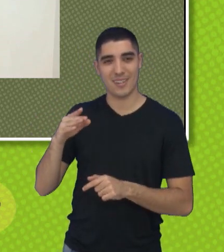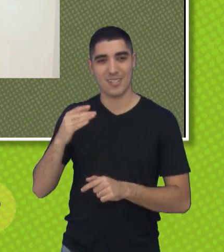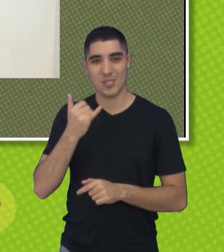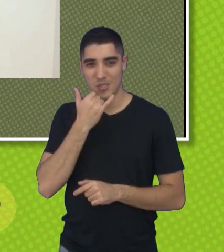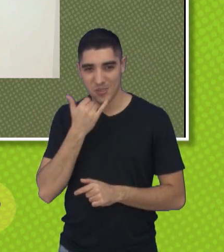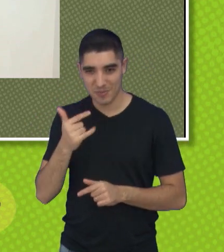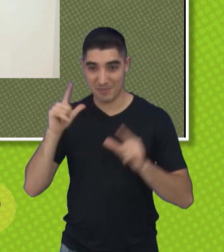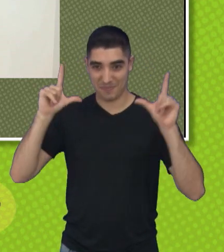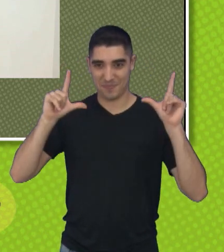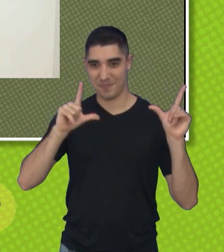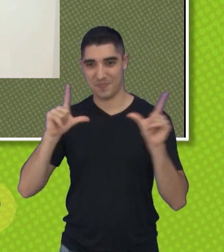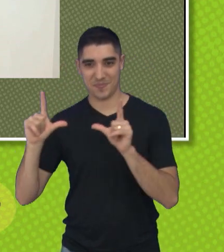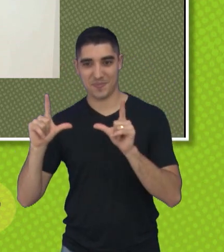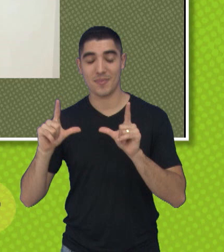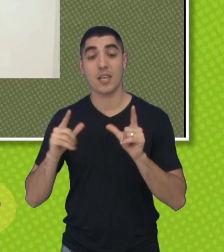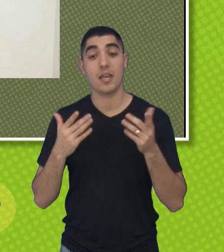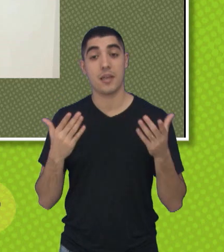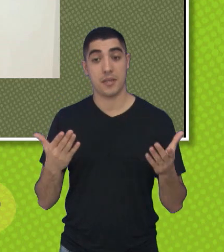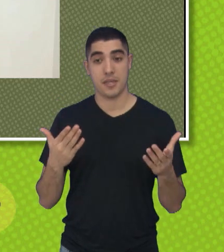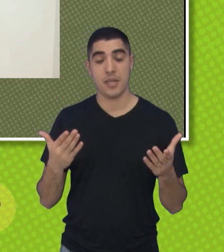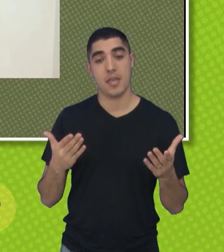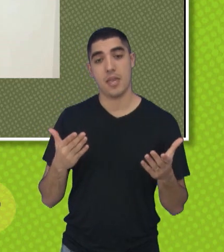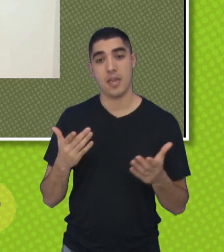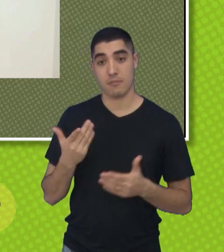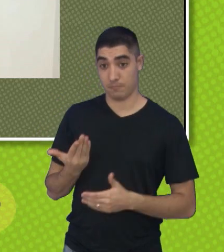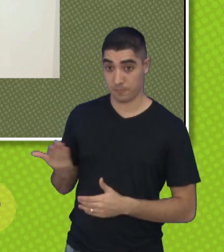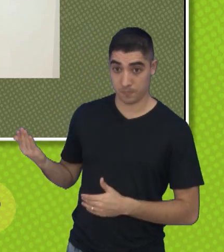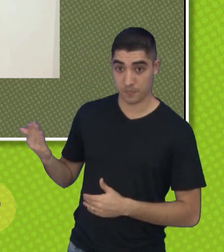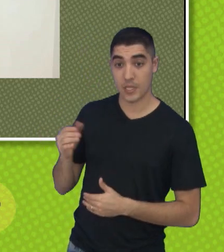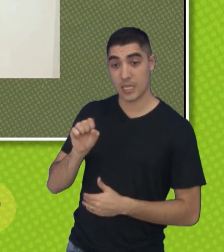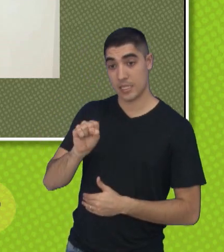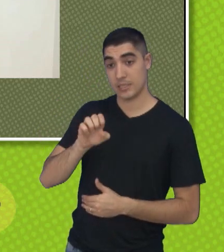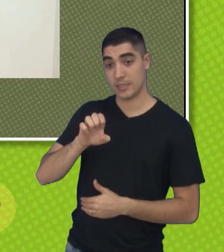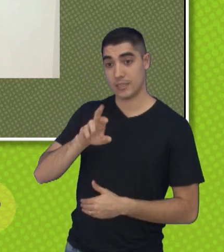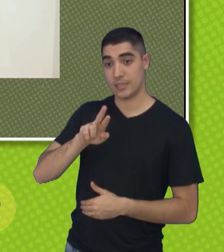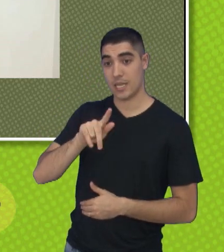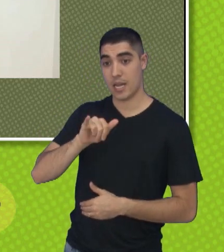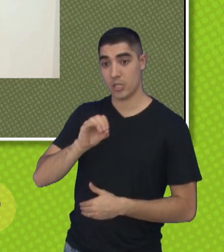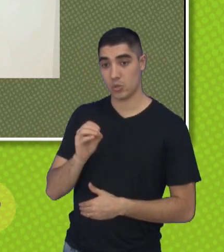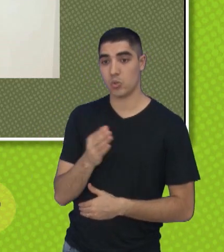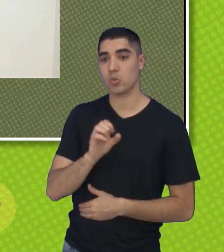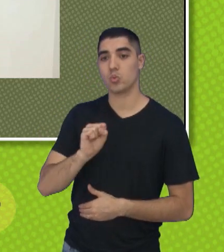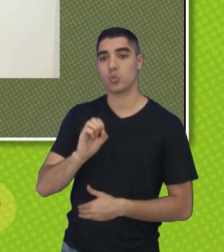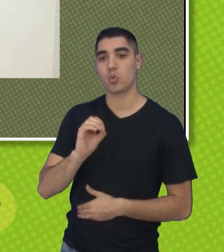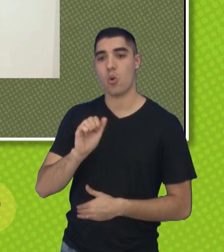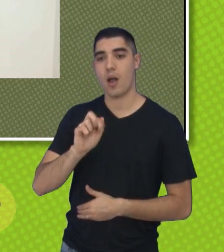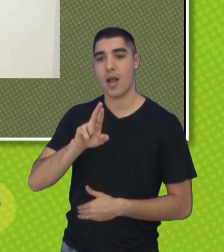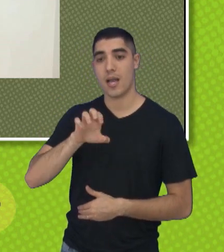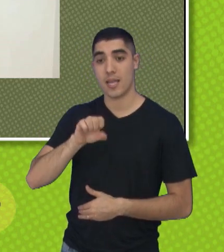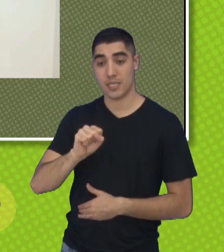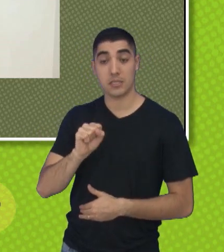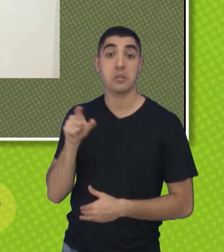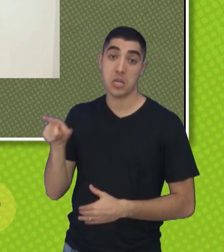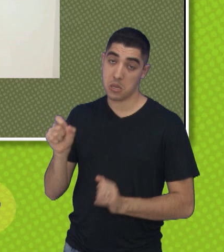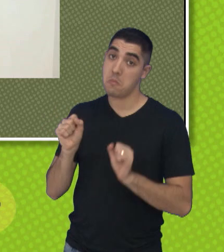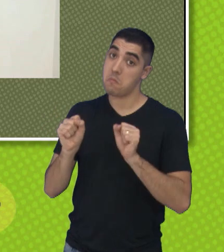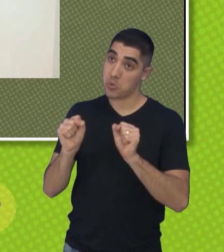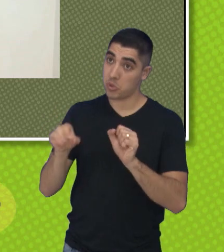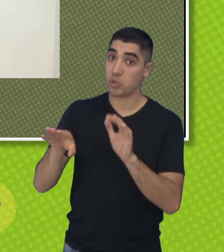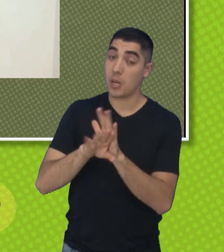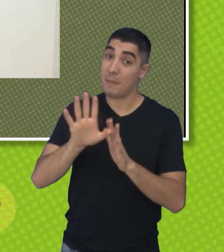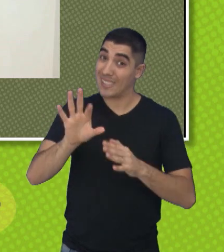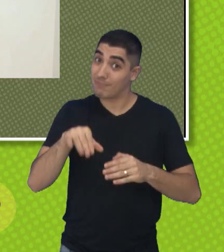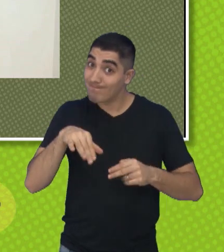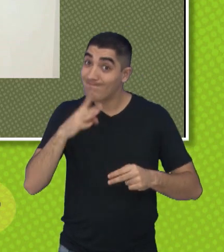desculpa Matheus, o detalhe é o seguinte, o Sérgio então, Soares, que é esse aí que está na tela, ele também é um nome cotado, mas o mais forte